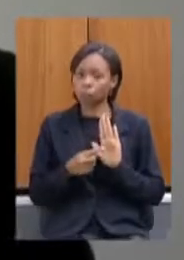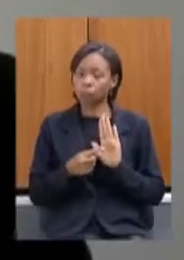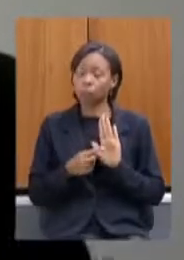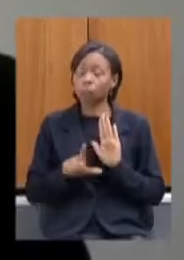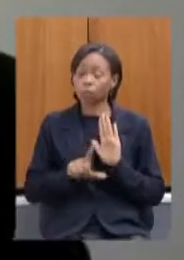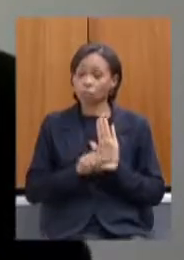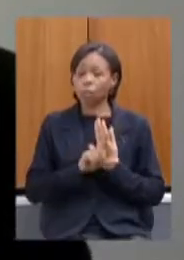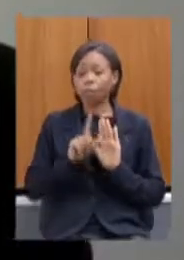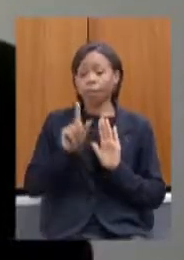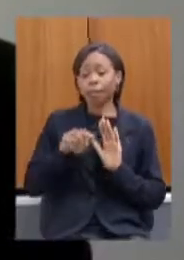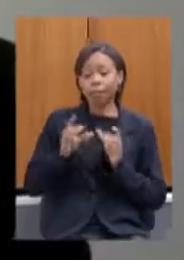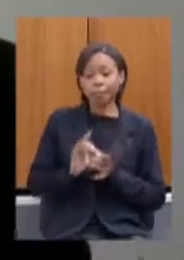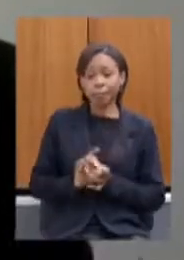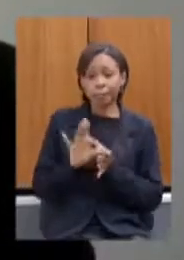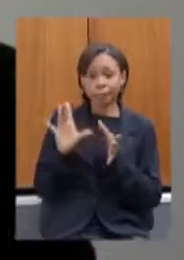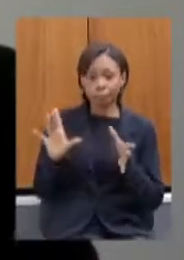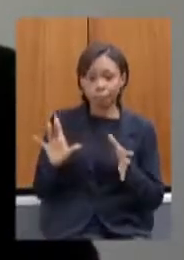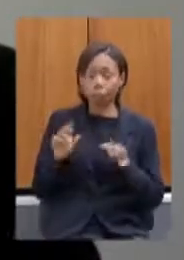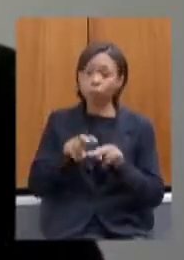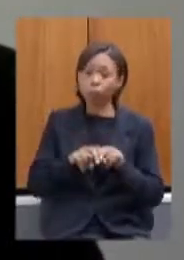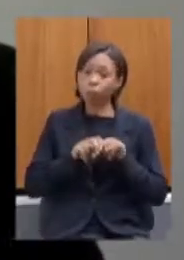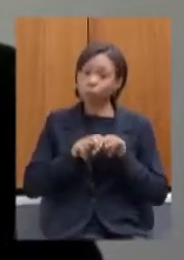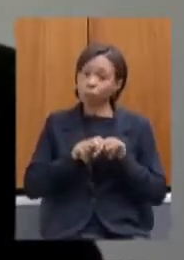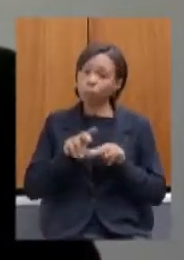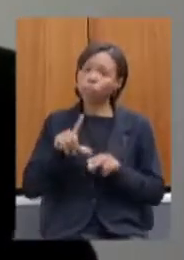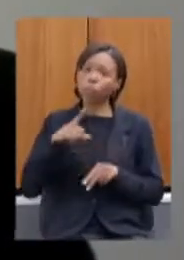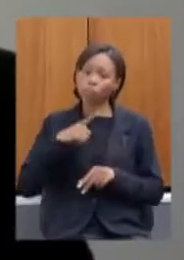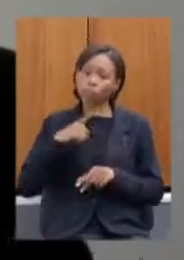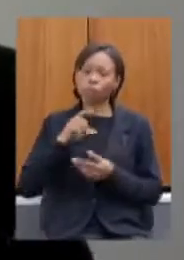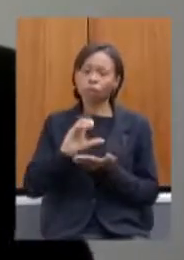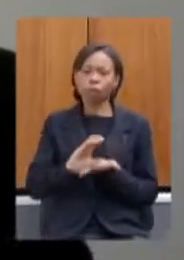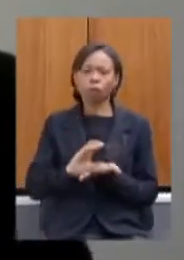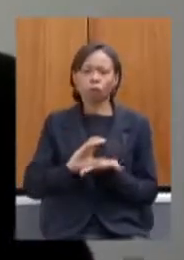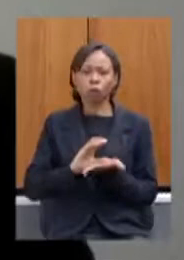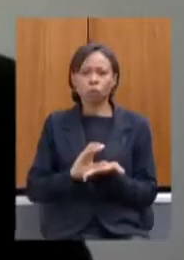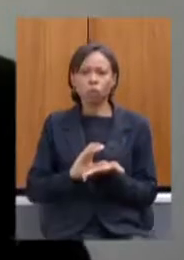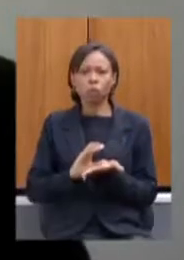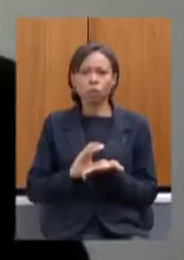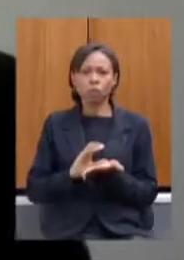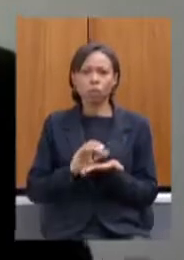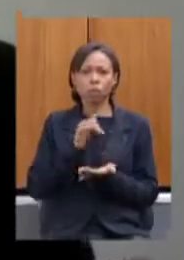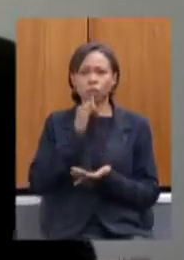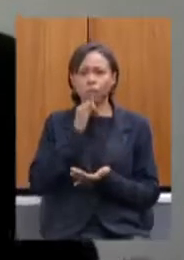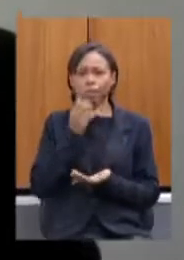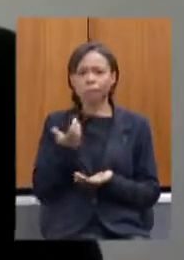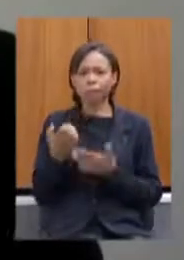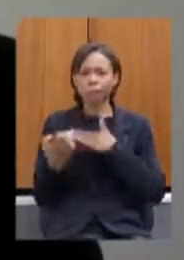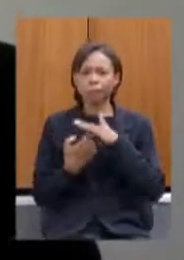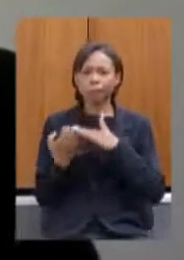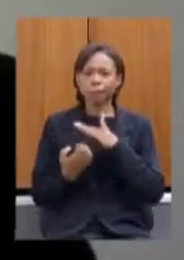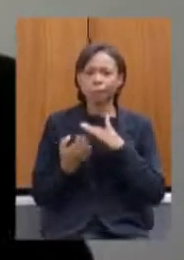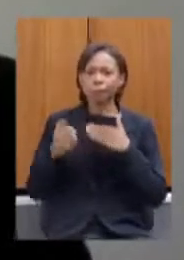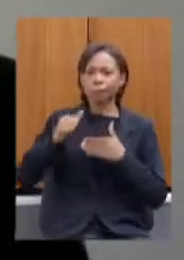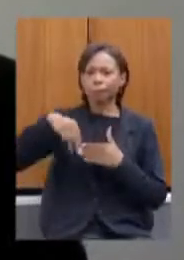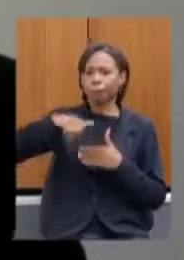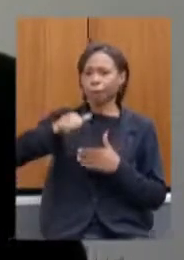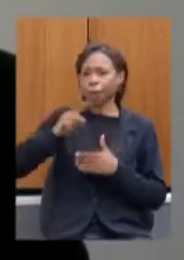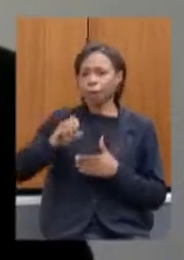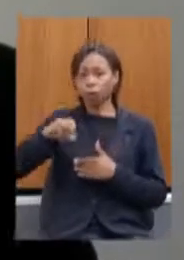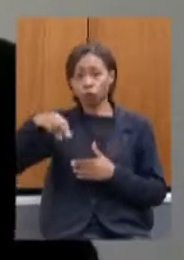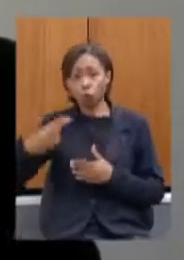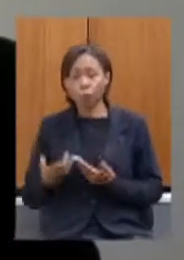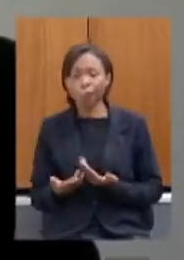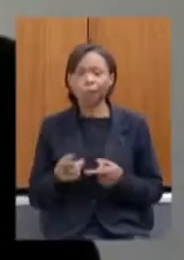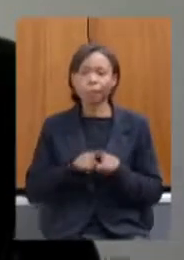concedidos e aí é por isso que a gente tem um investimento de uma Amazon de um mercado livre de